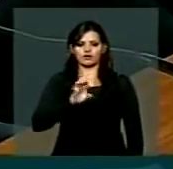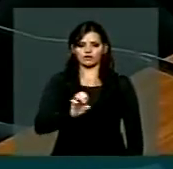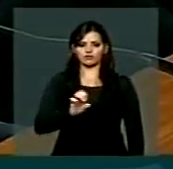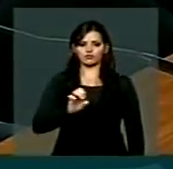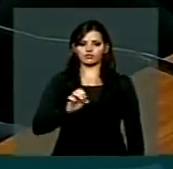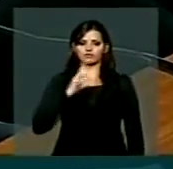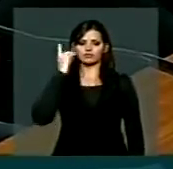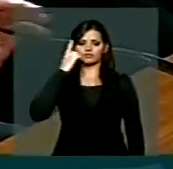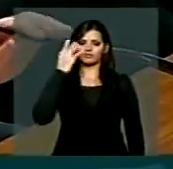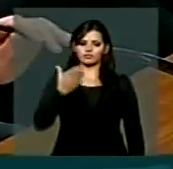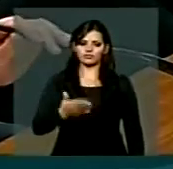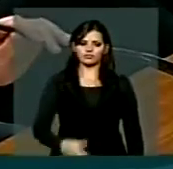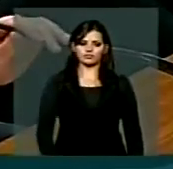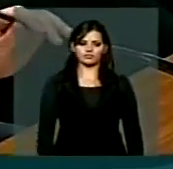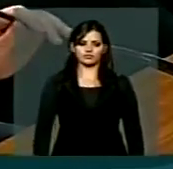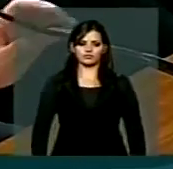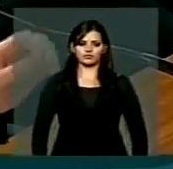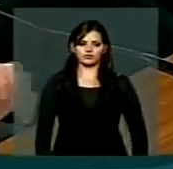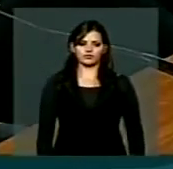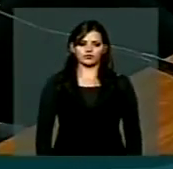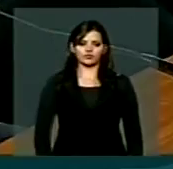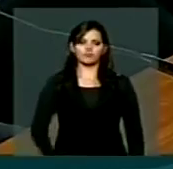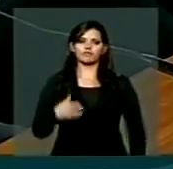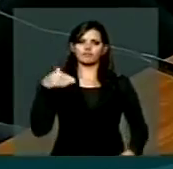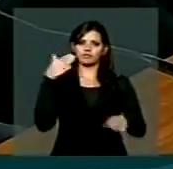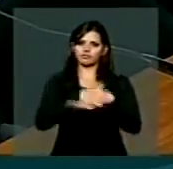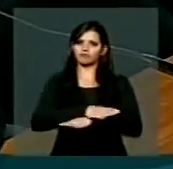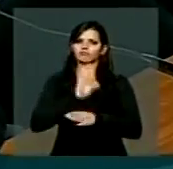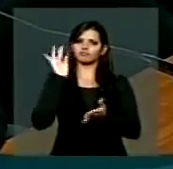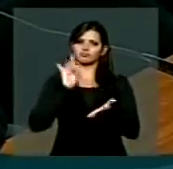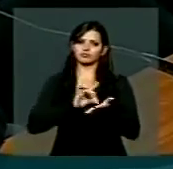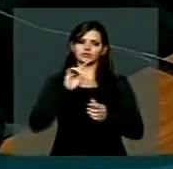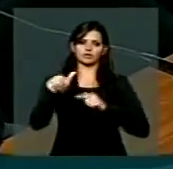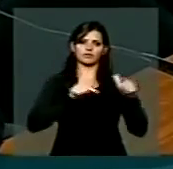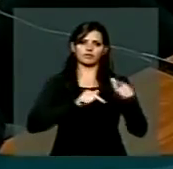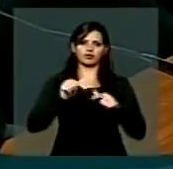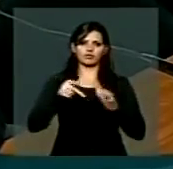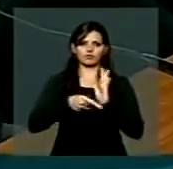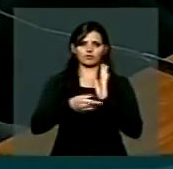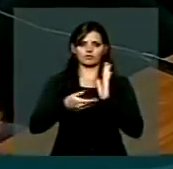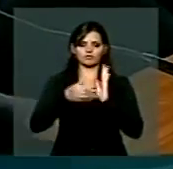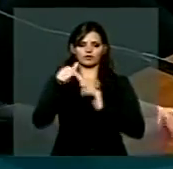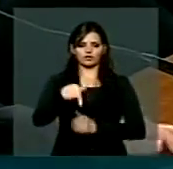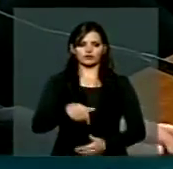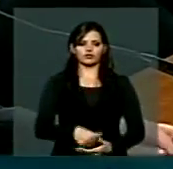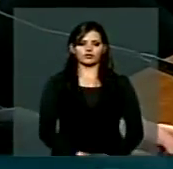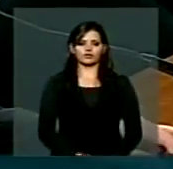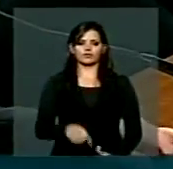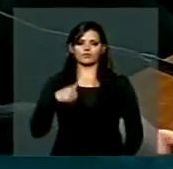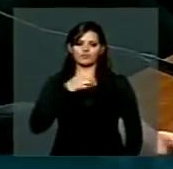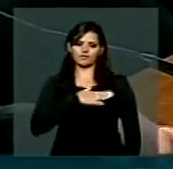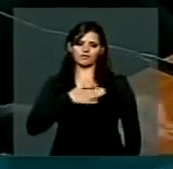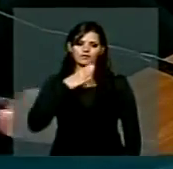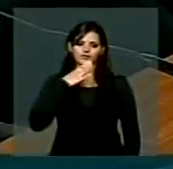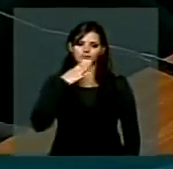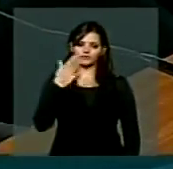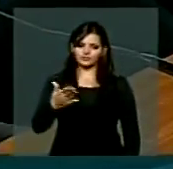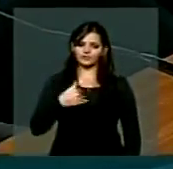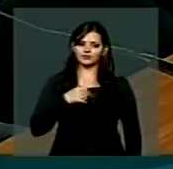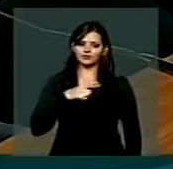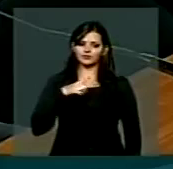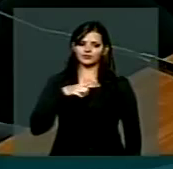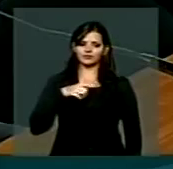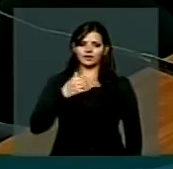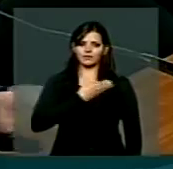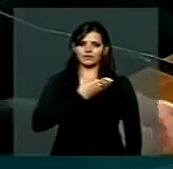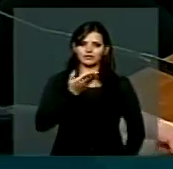um dos deputados atuantes aqui desta casa, com quem teve o prazer de conhecê-lo e usufrui da sua